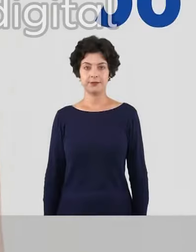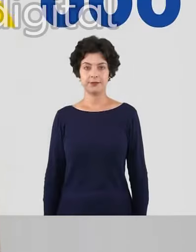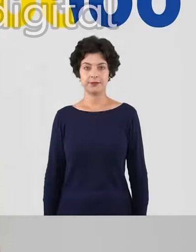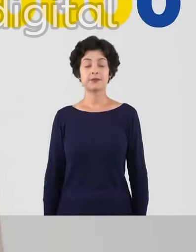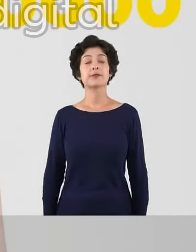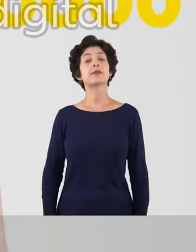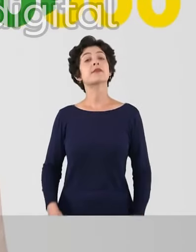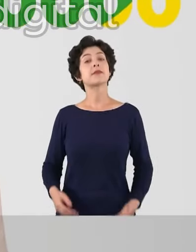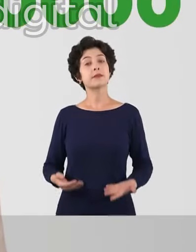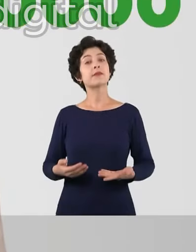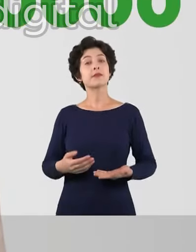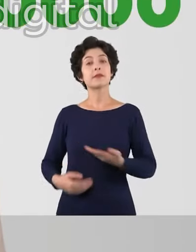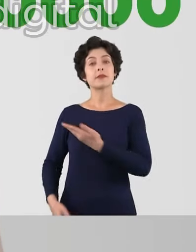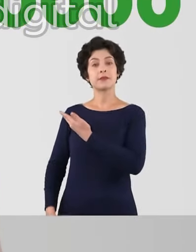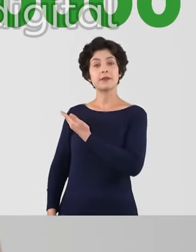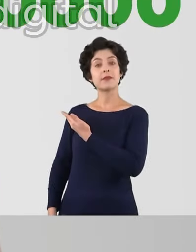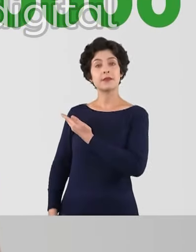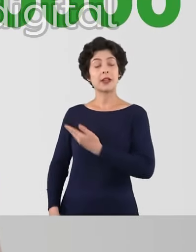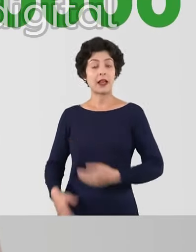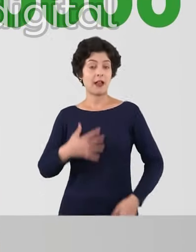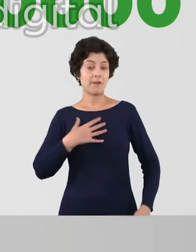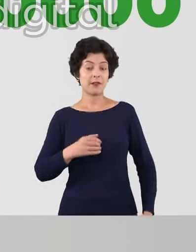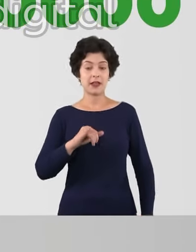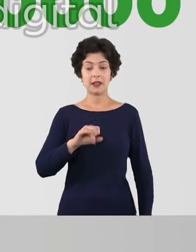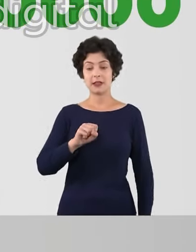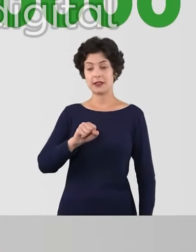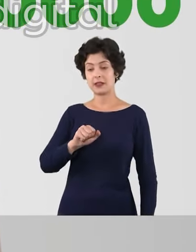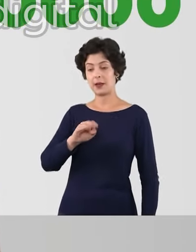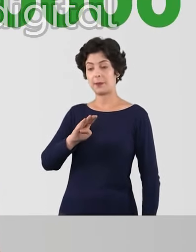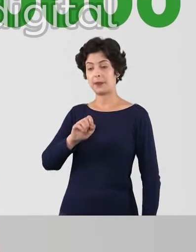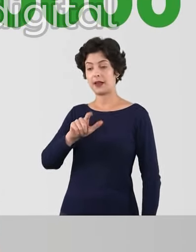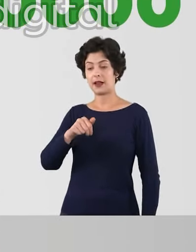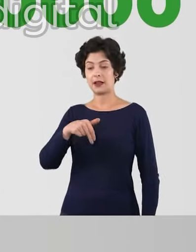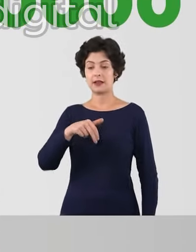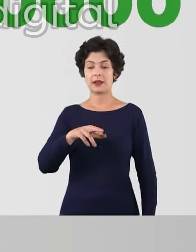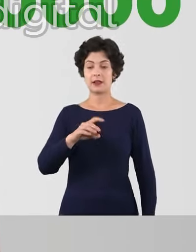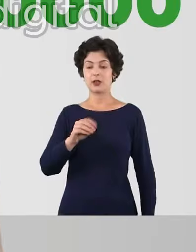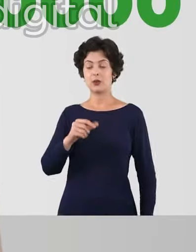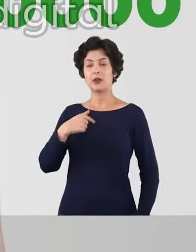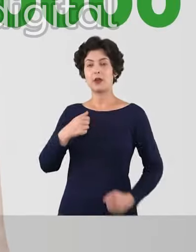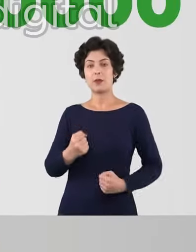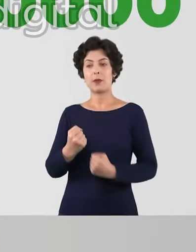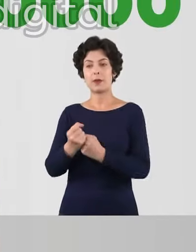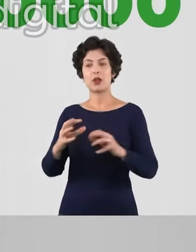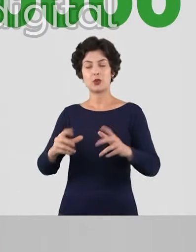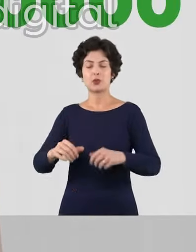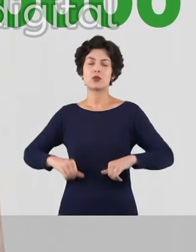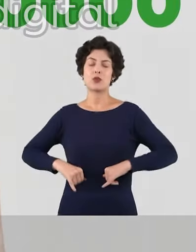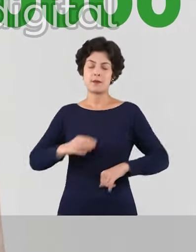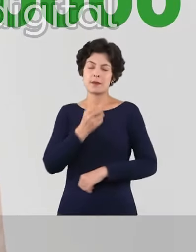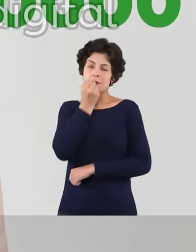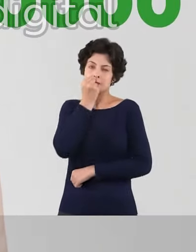Sou Ana Carolina Oliveira, mãe de Isabela Nardone. Para todas as vítimas que sofrem silêncio, estou aqui por vocês. Contra a violência